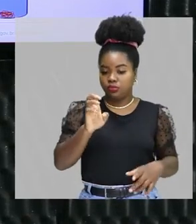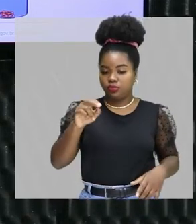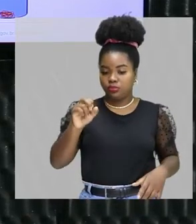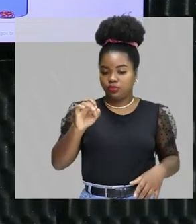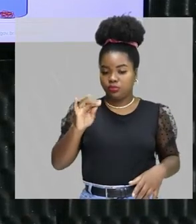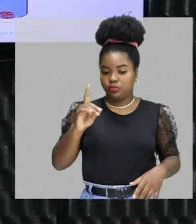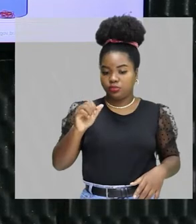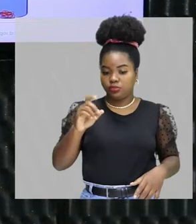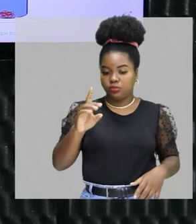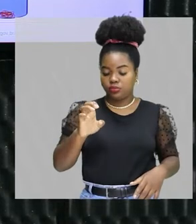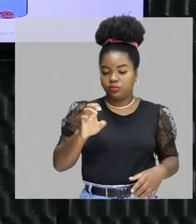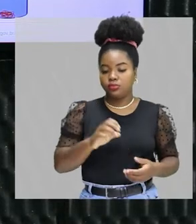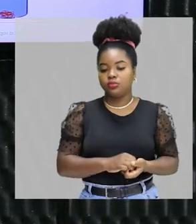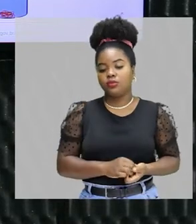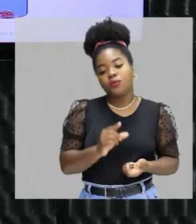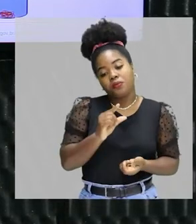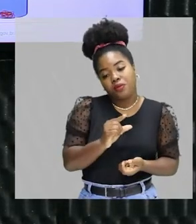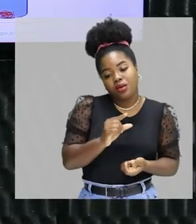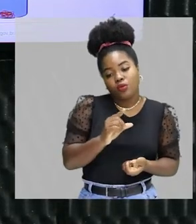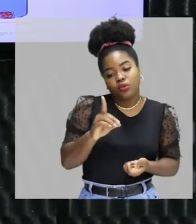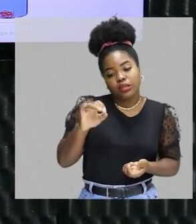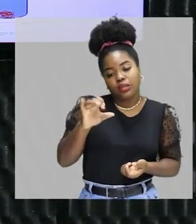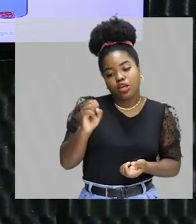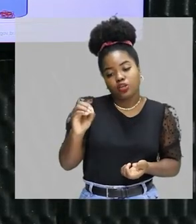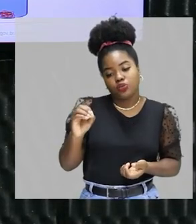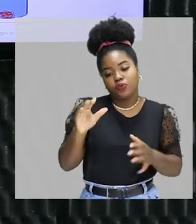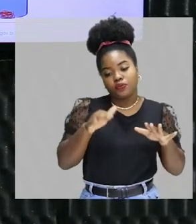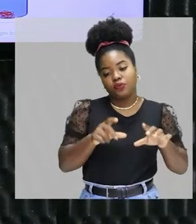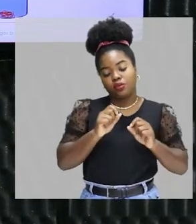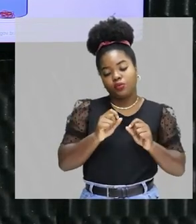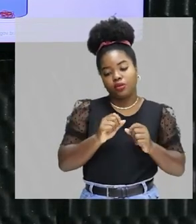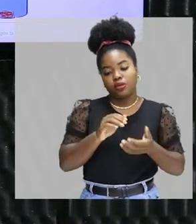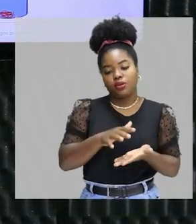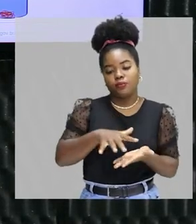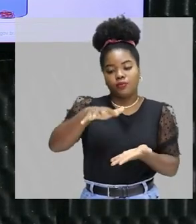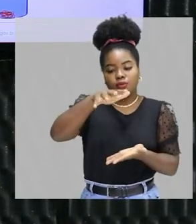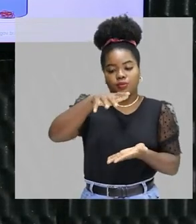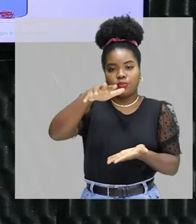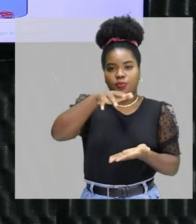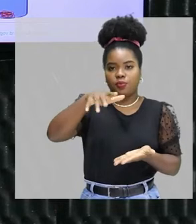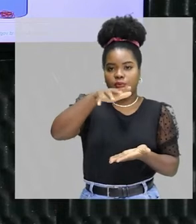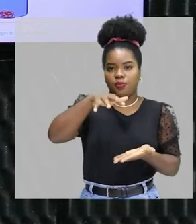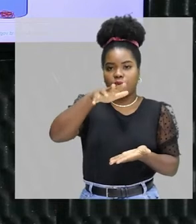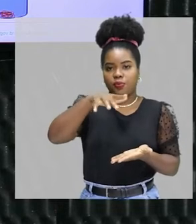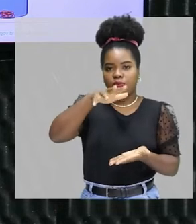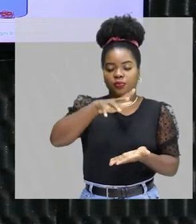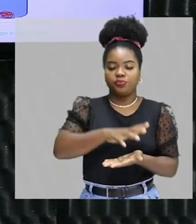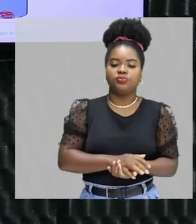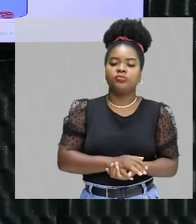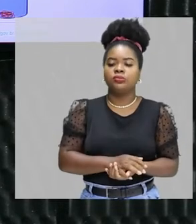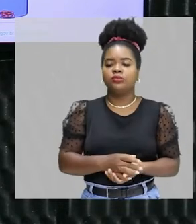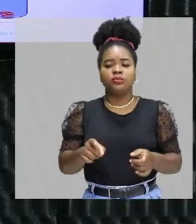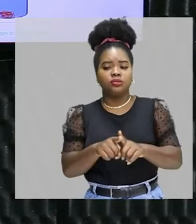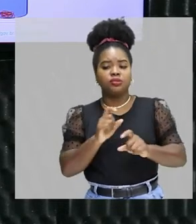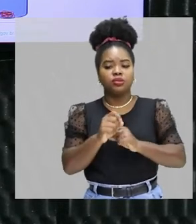corpos menos densos, eles vão ficar na superfície da água. E, através de uma peneira,